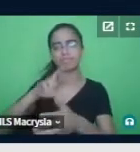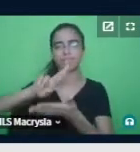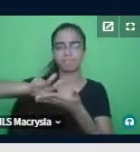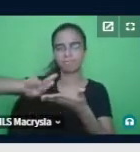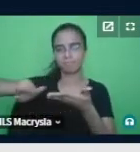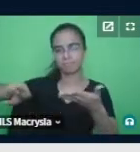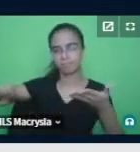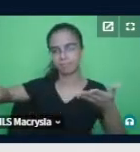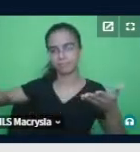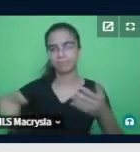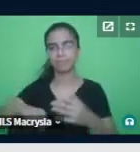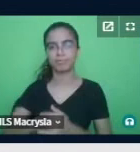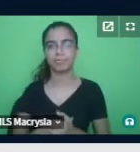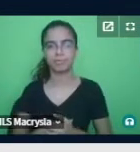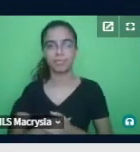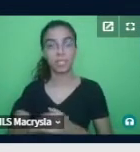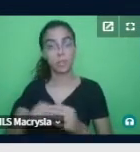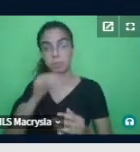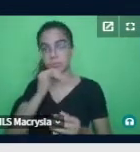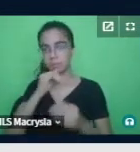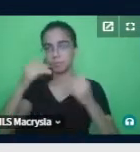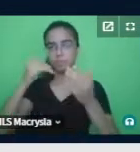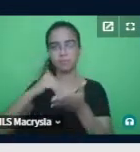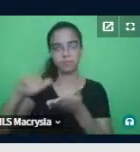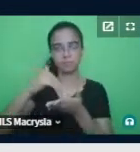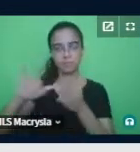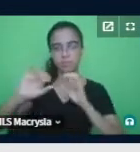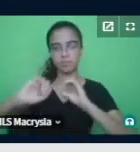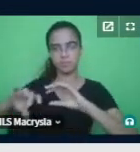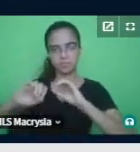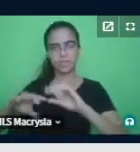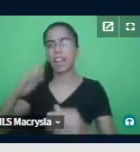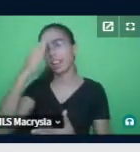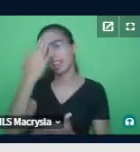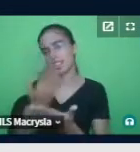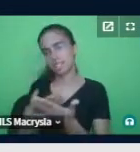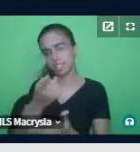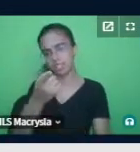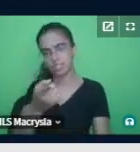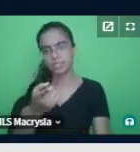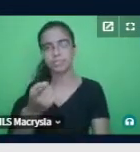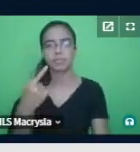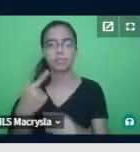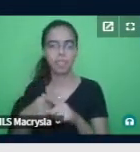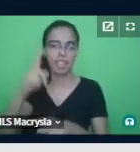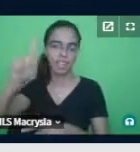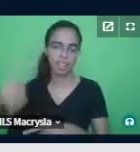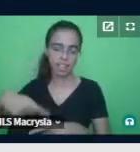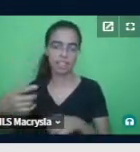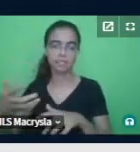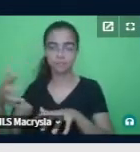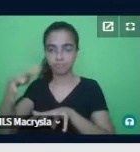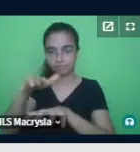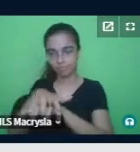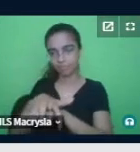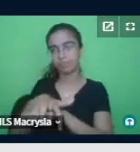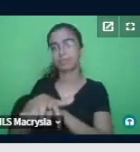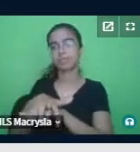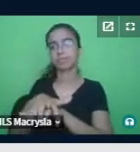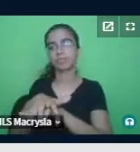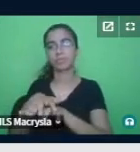Secretaria de Educação, ela acredita muito no co-ensino, que é a parceria entre o professor